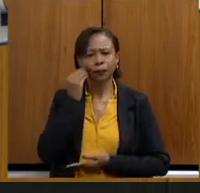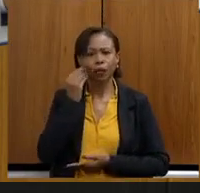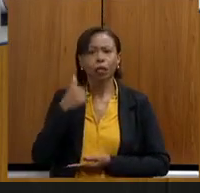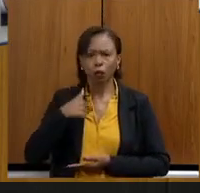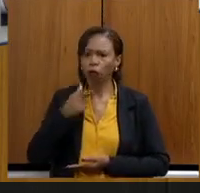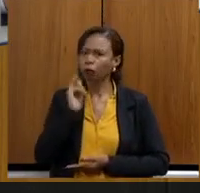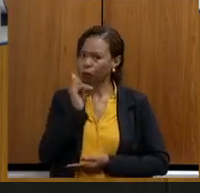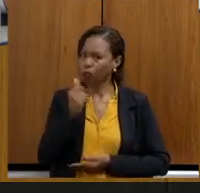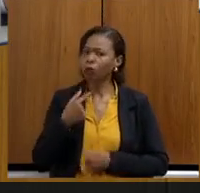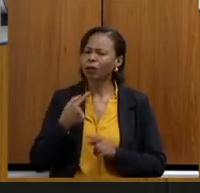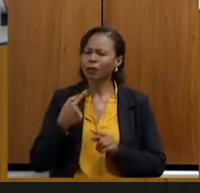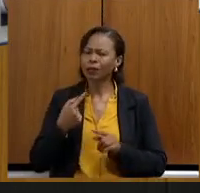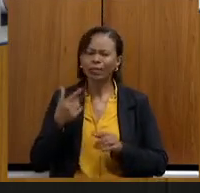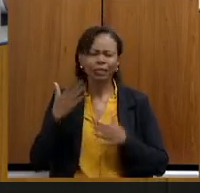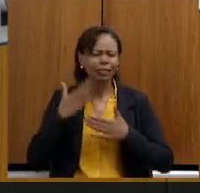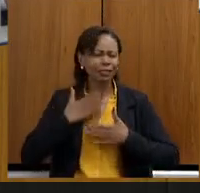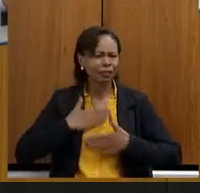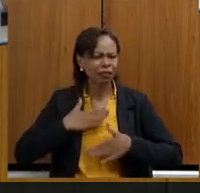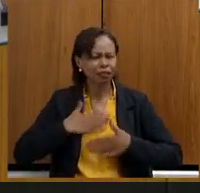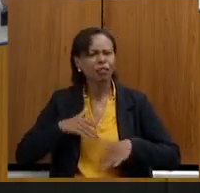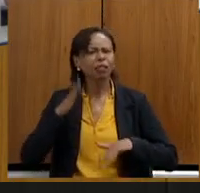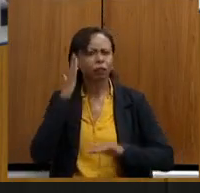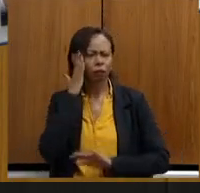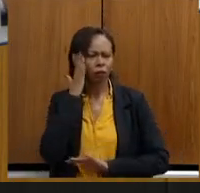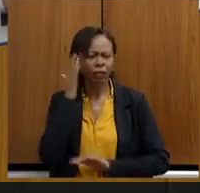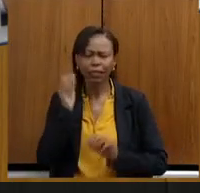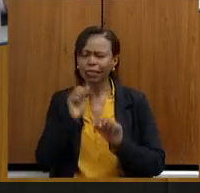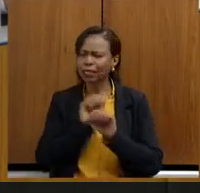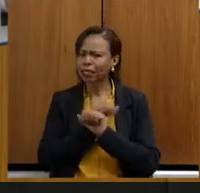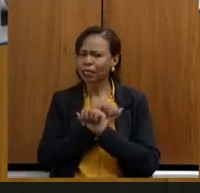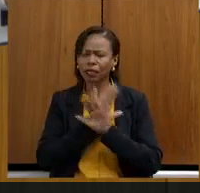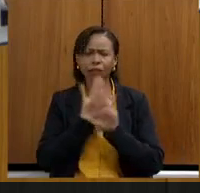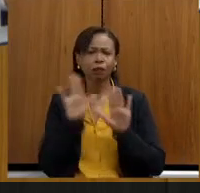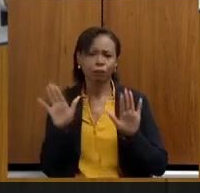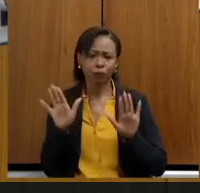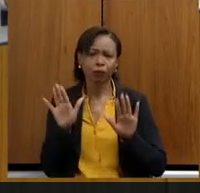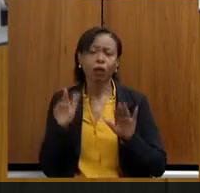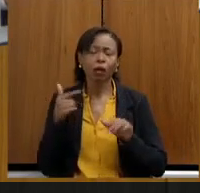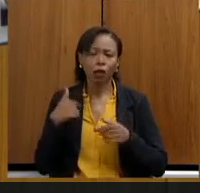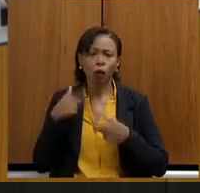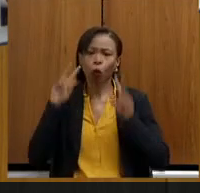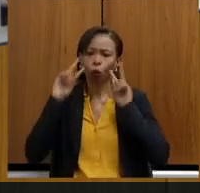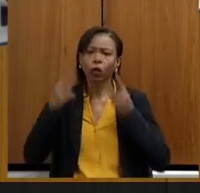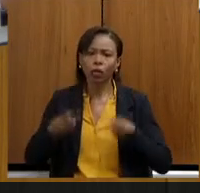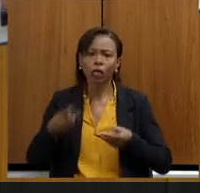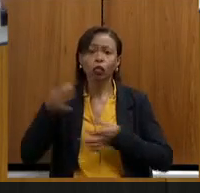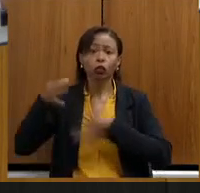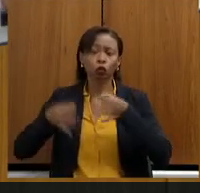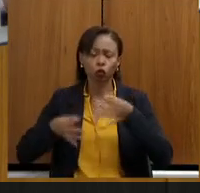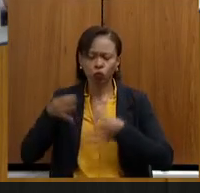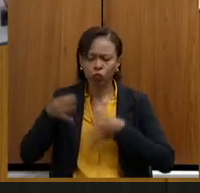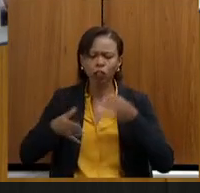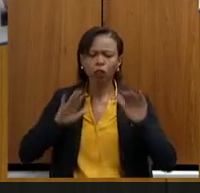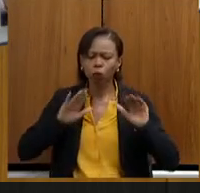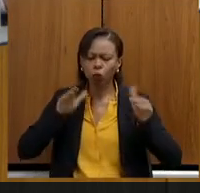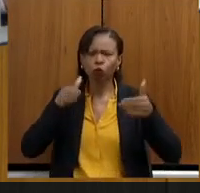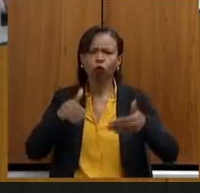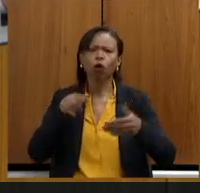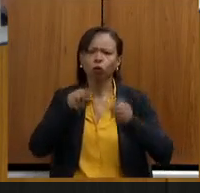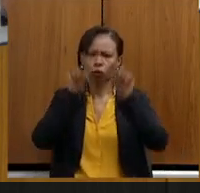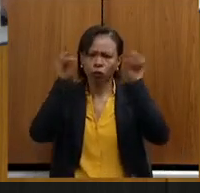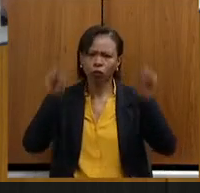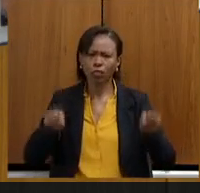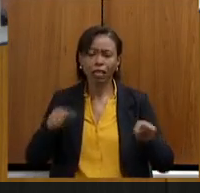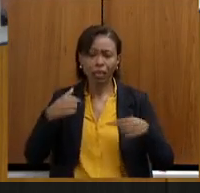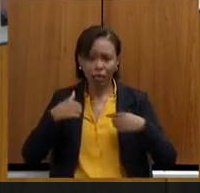a clareza de um parlamentar que está aqui, que reconhece a justiça no pleito de vocês, e eu não estou aqui por causa de questão